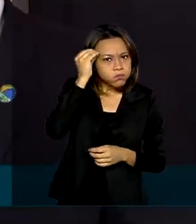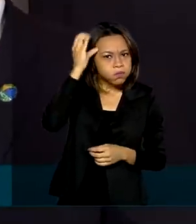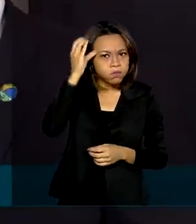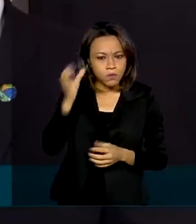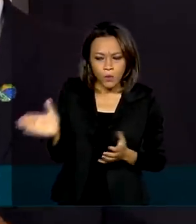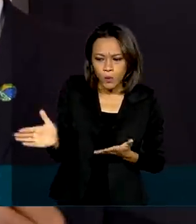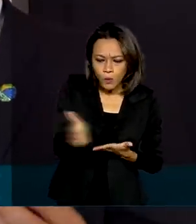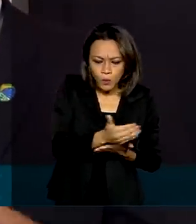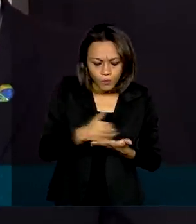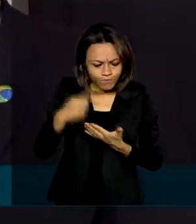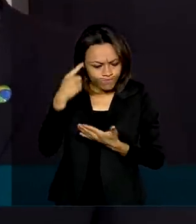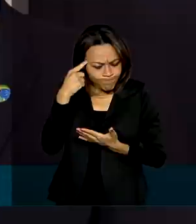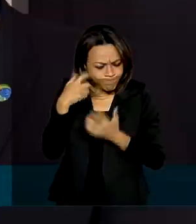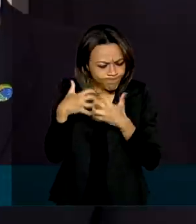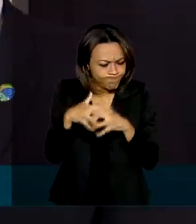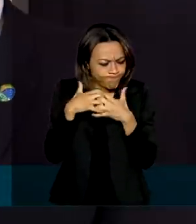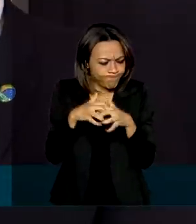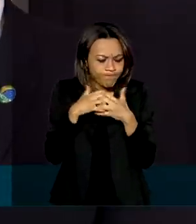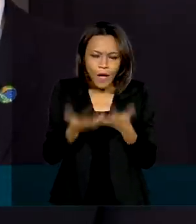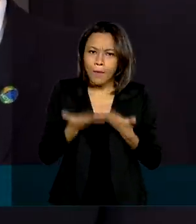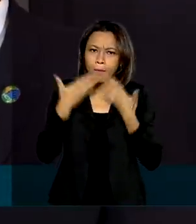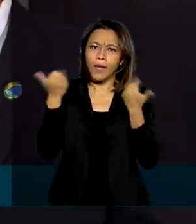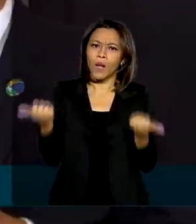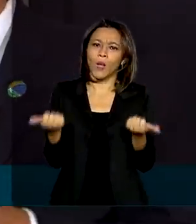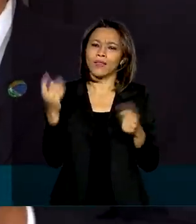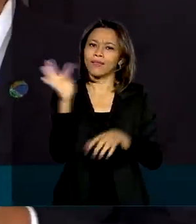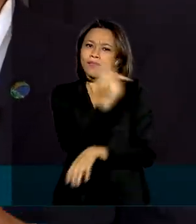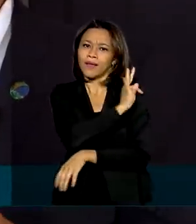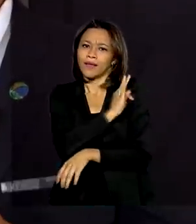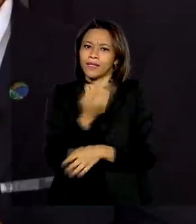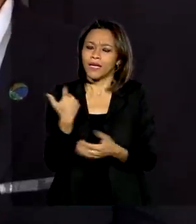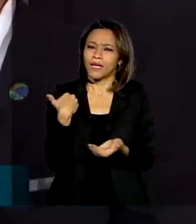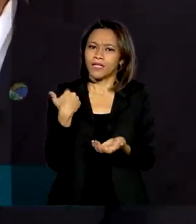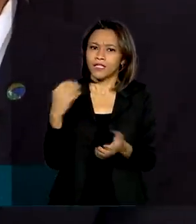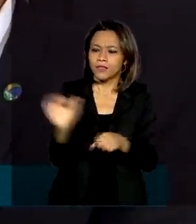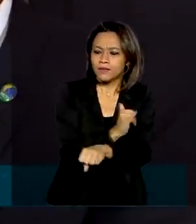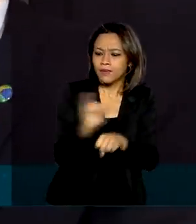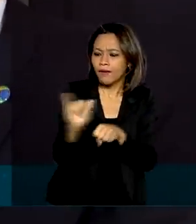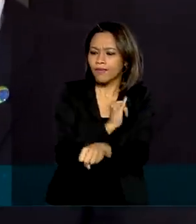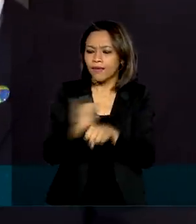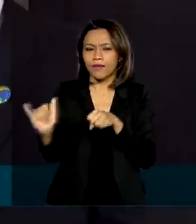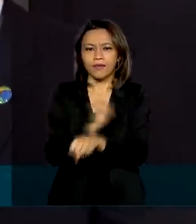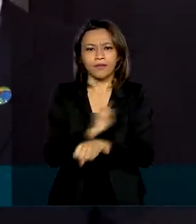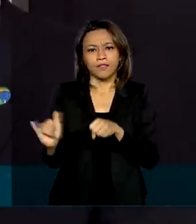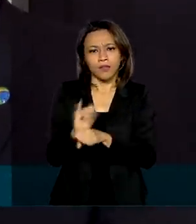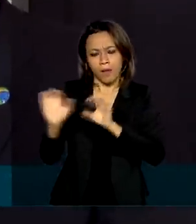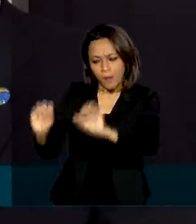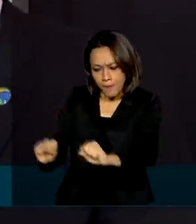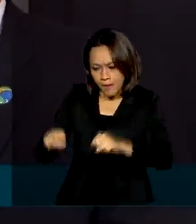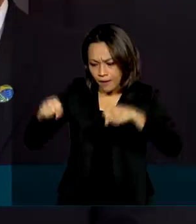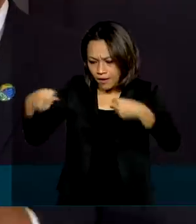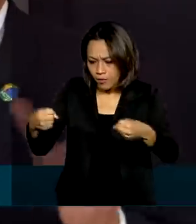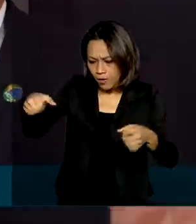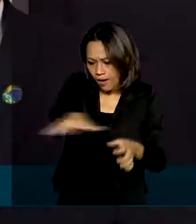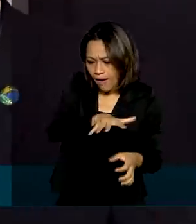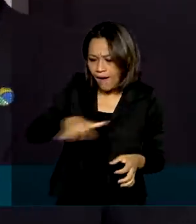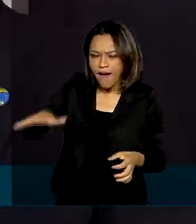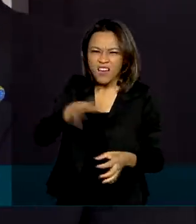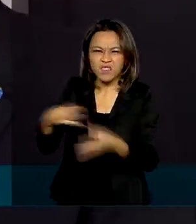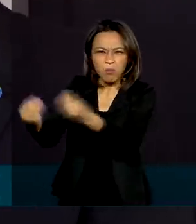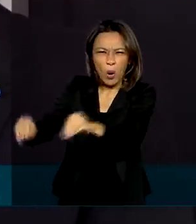quais são as melhores técnicas, qual é a metodologia a ser utilizado para a recuperação de áreas degradadas dos